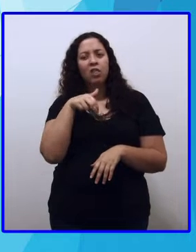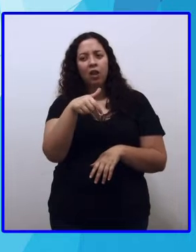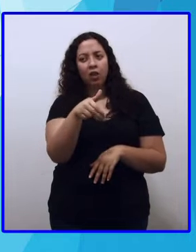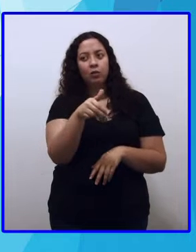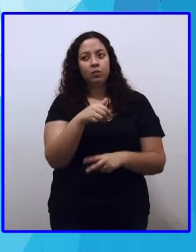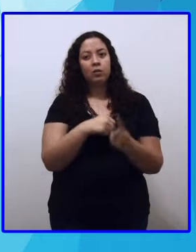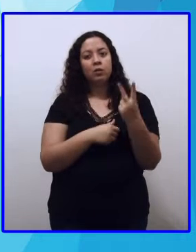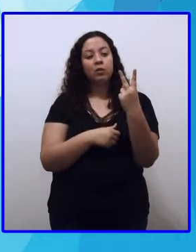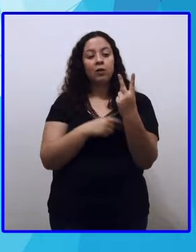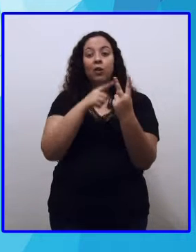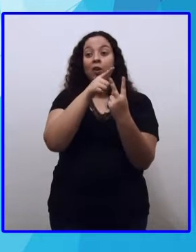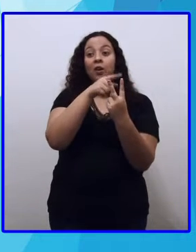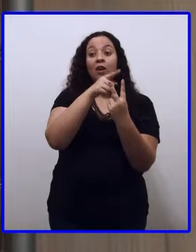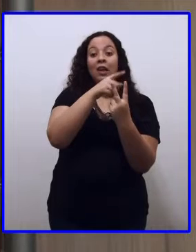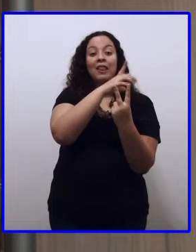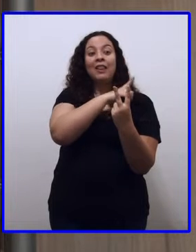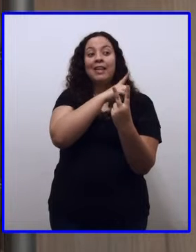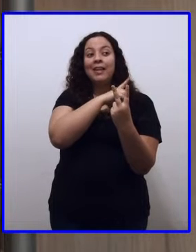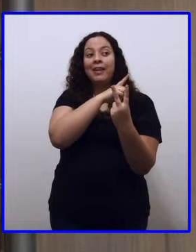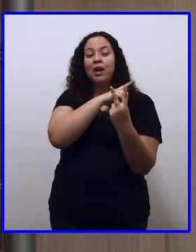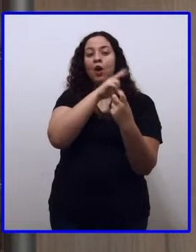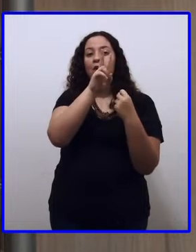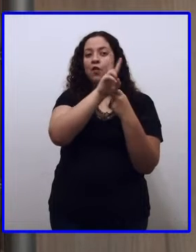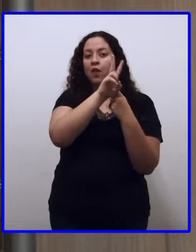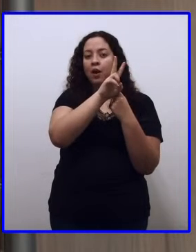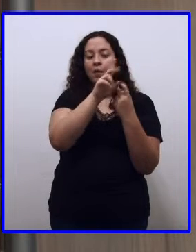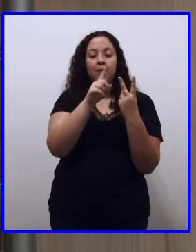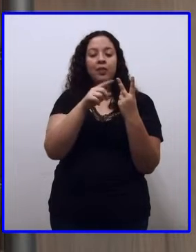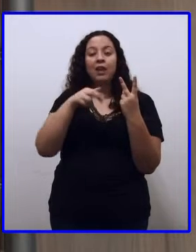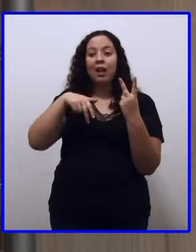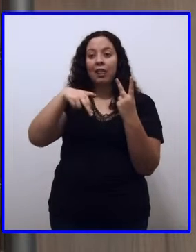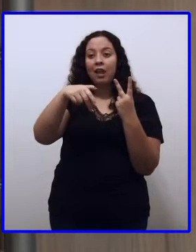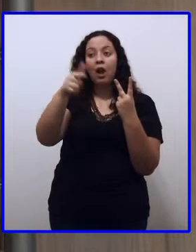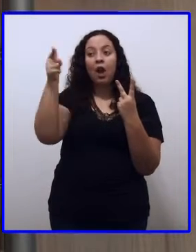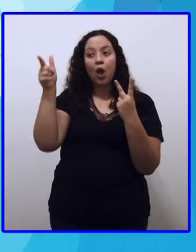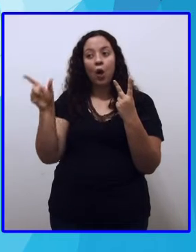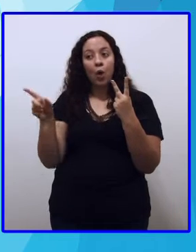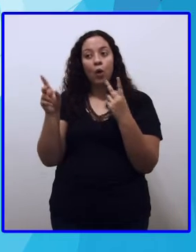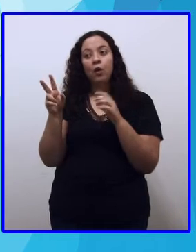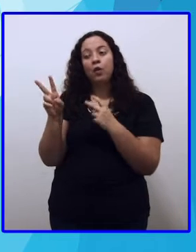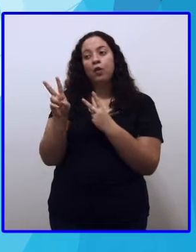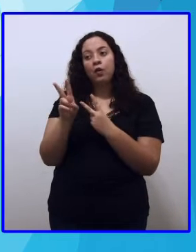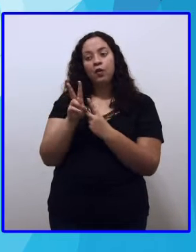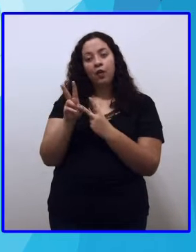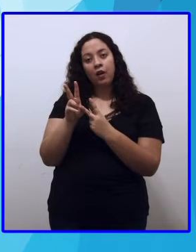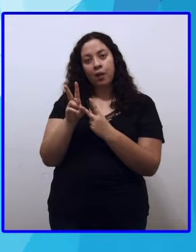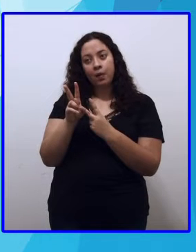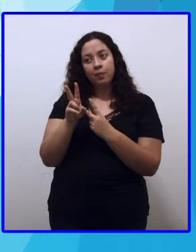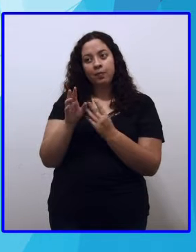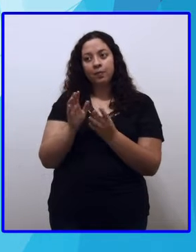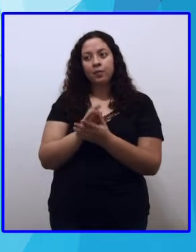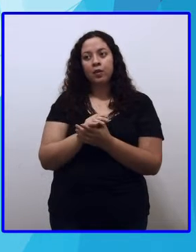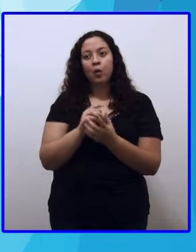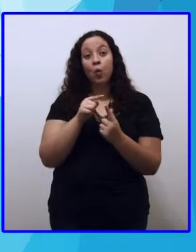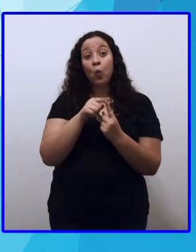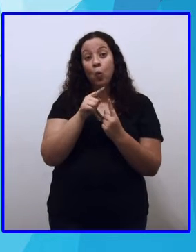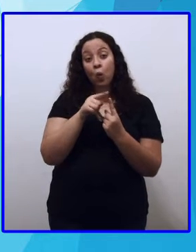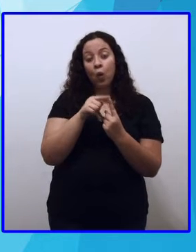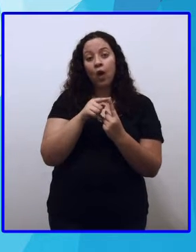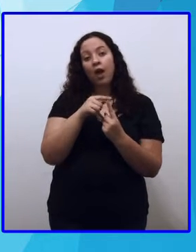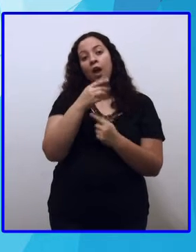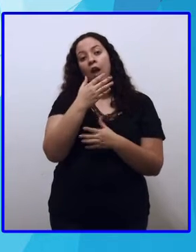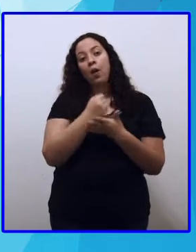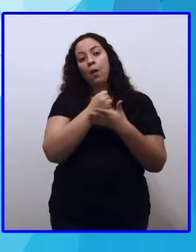dois verbos, né? Do ter e do andar. Um faz a parte do principal e um a parte do auxiliar.